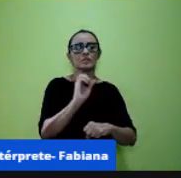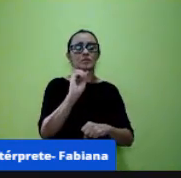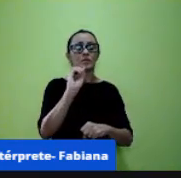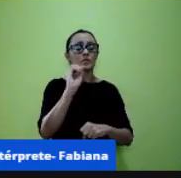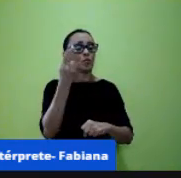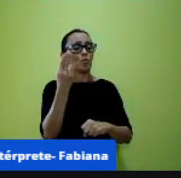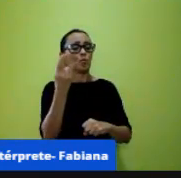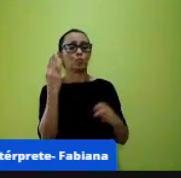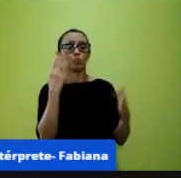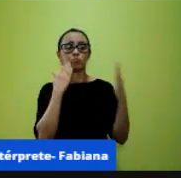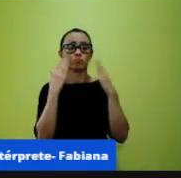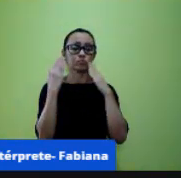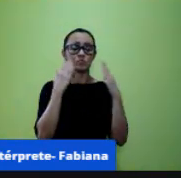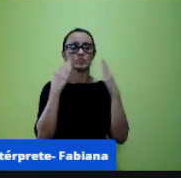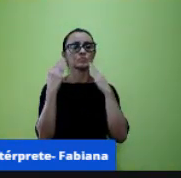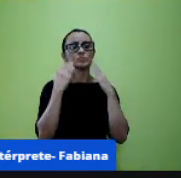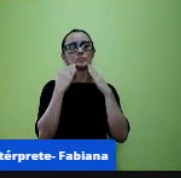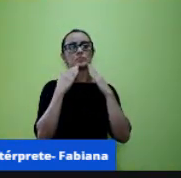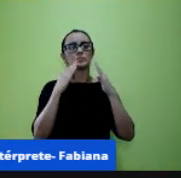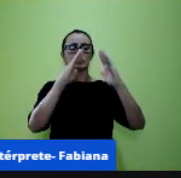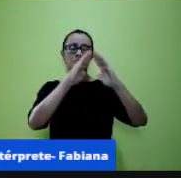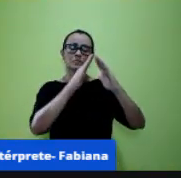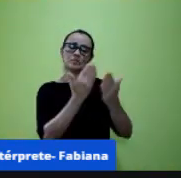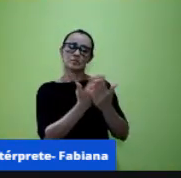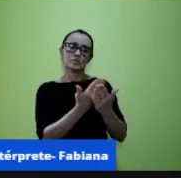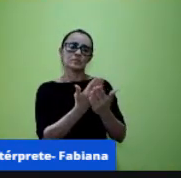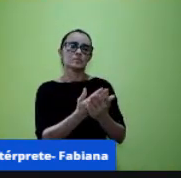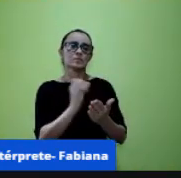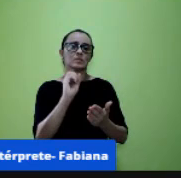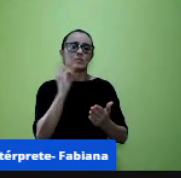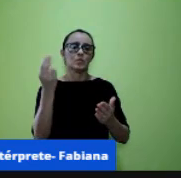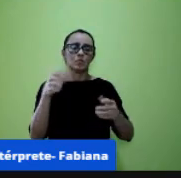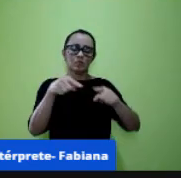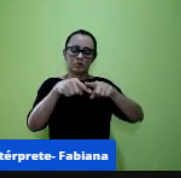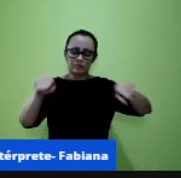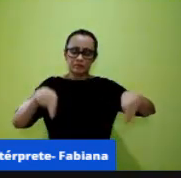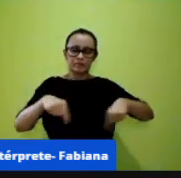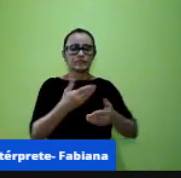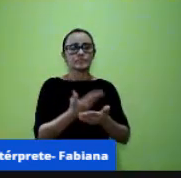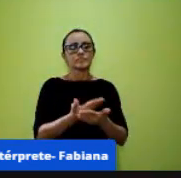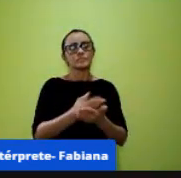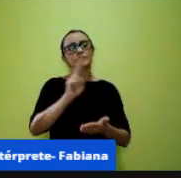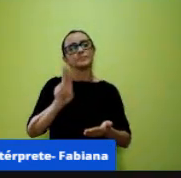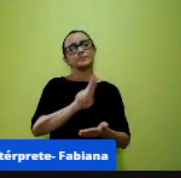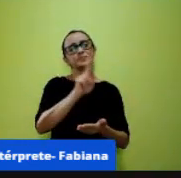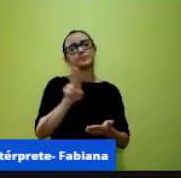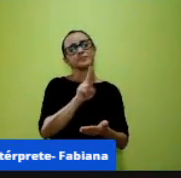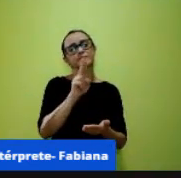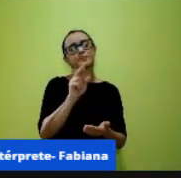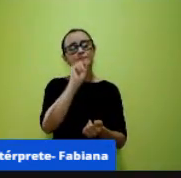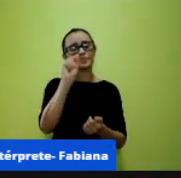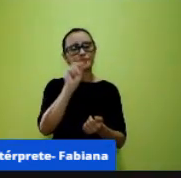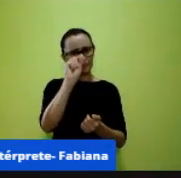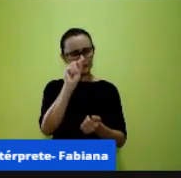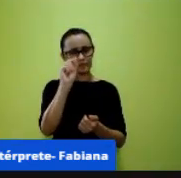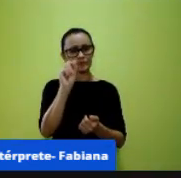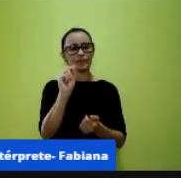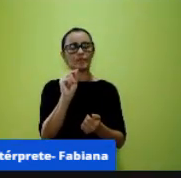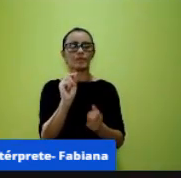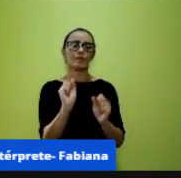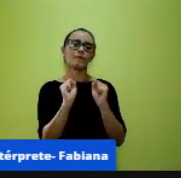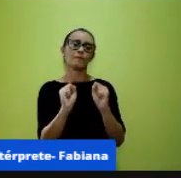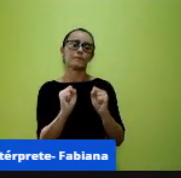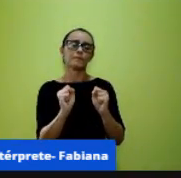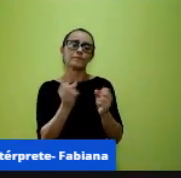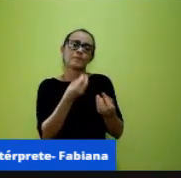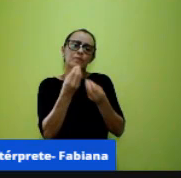em que a escola ou as salas de aula estão utilizando o que eu posso como melhorar